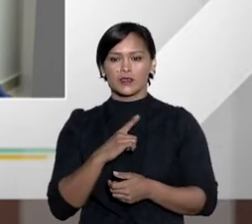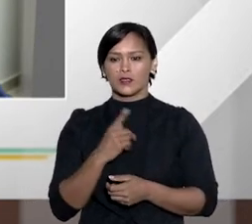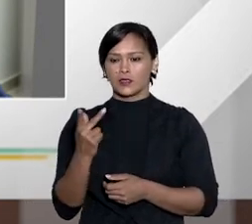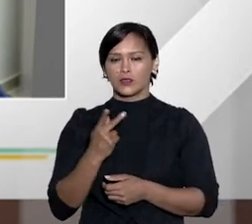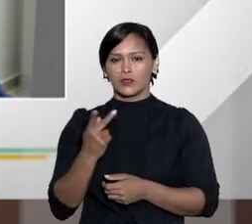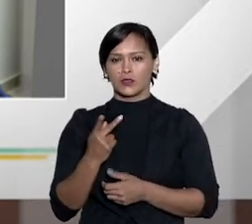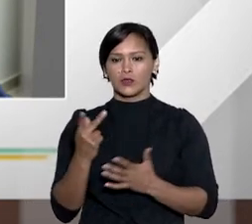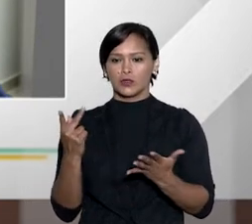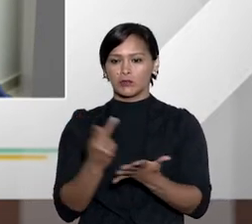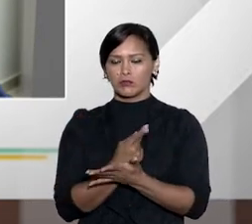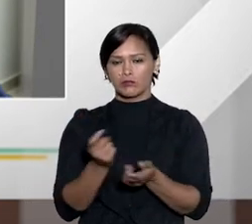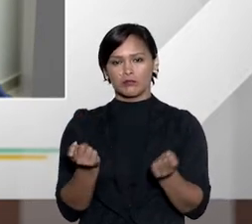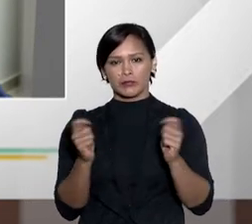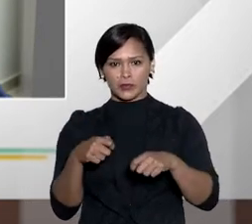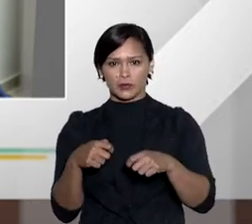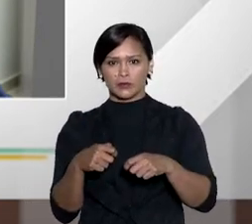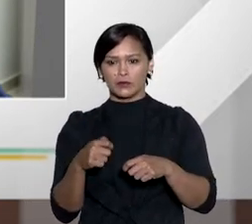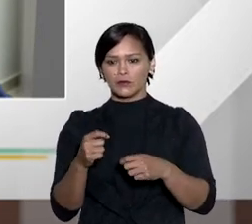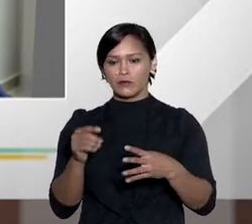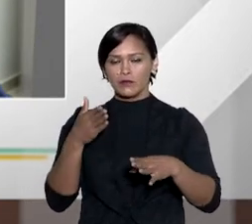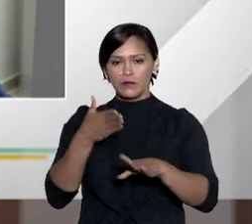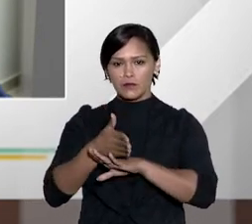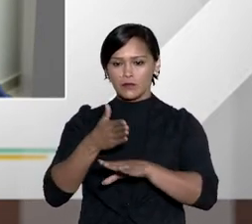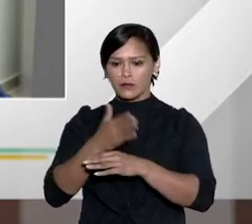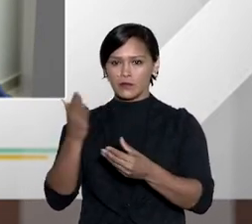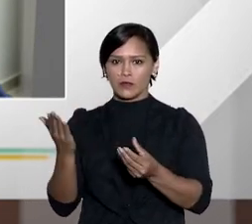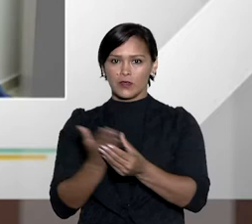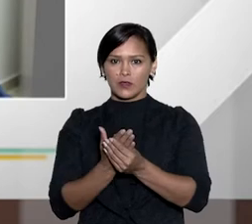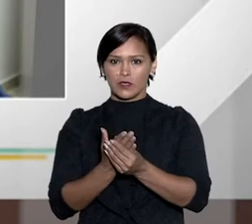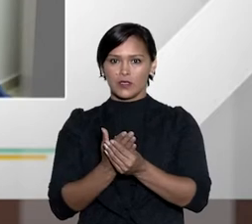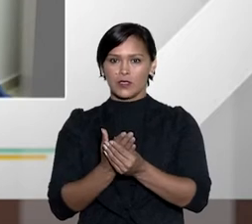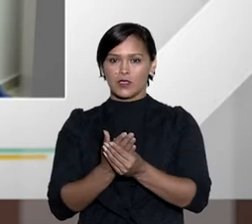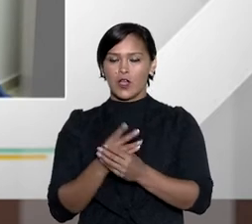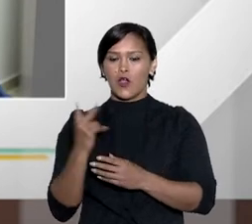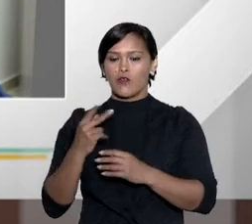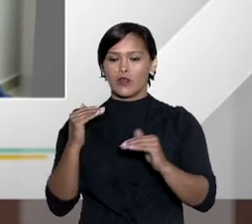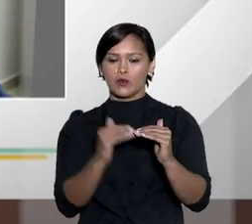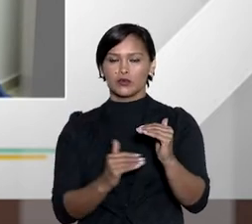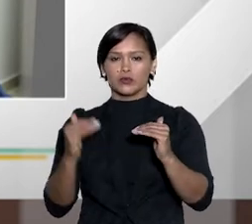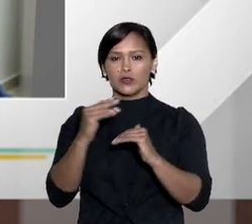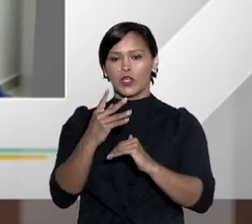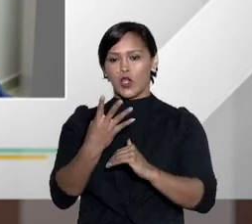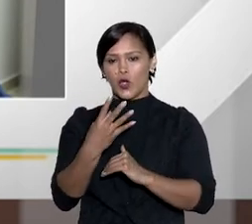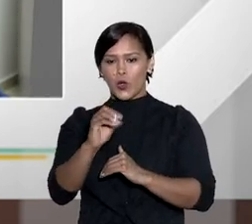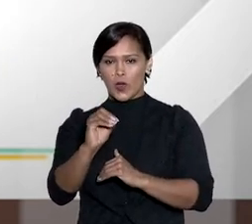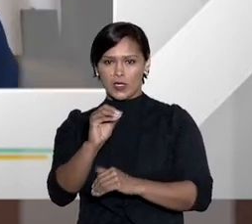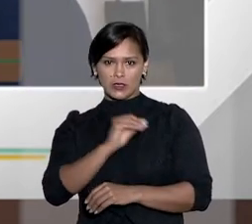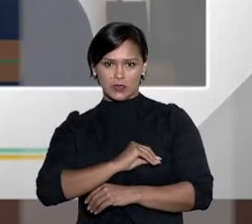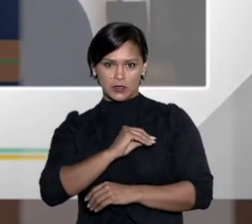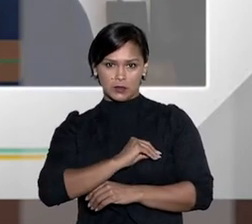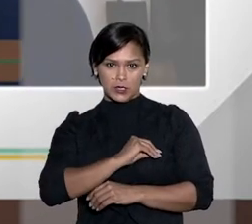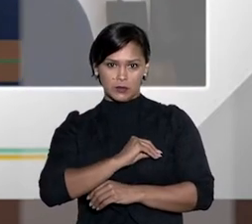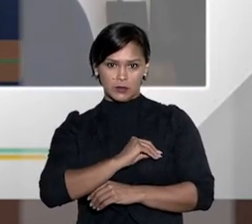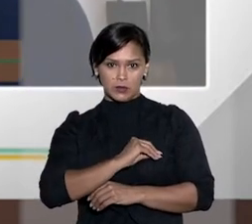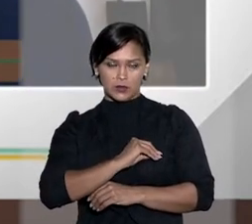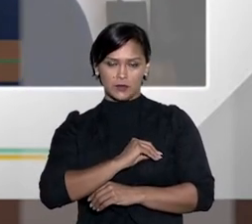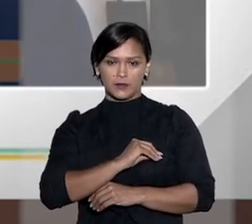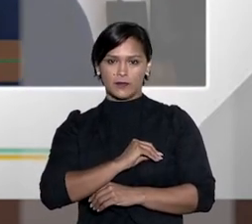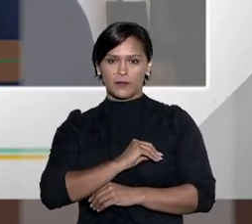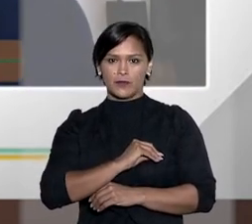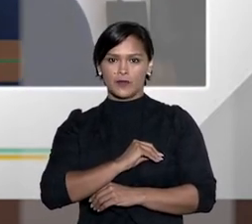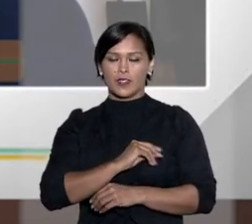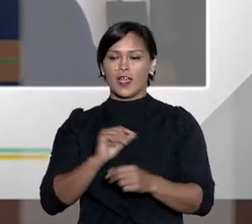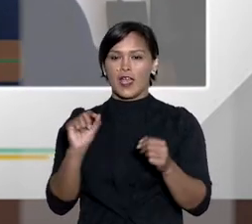Sim, é possível existe duas hipóteses você ingressa com a ação com valor superior